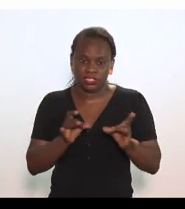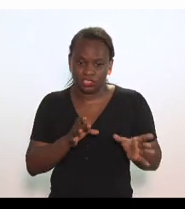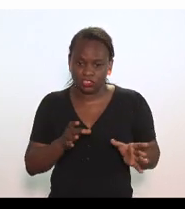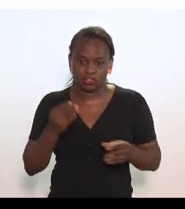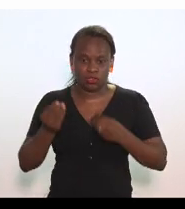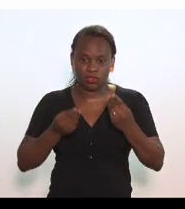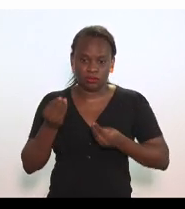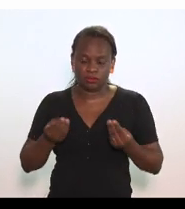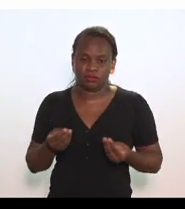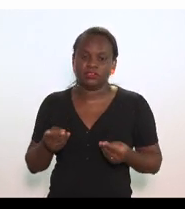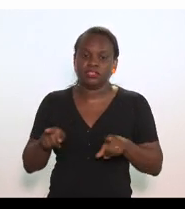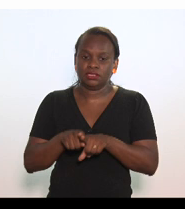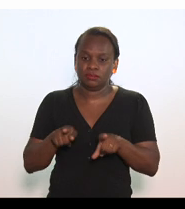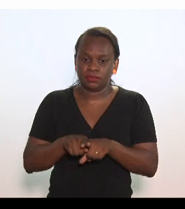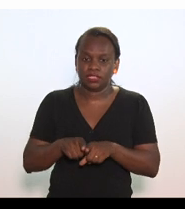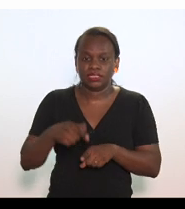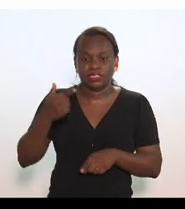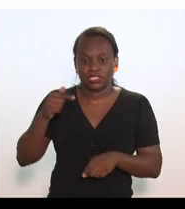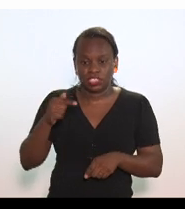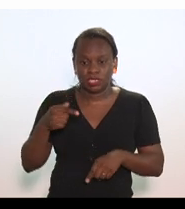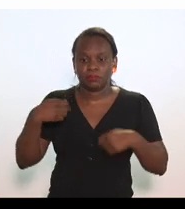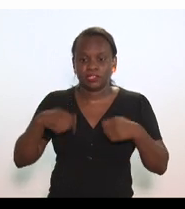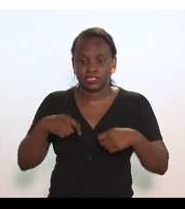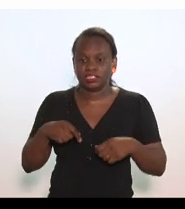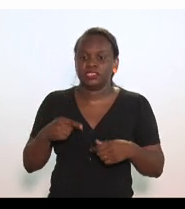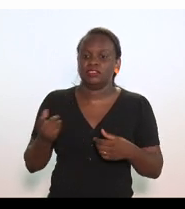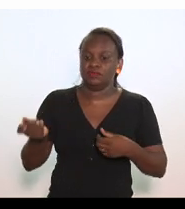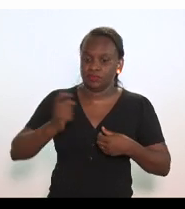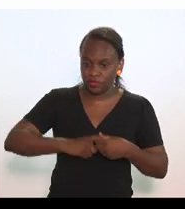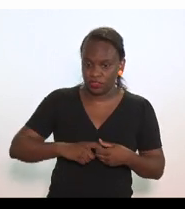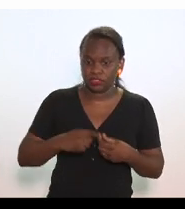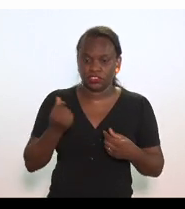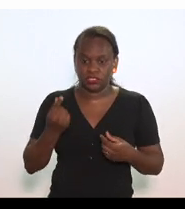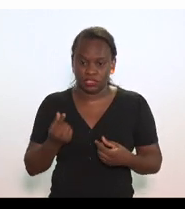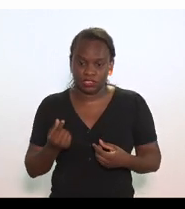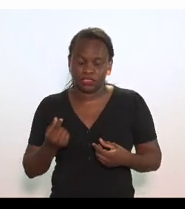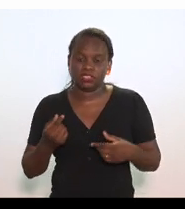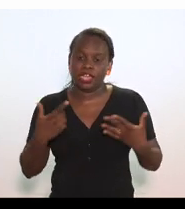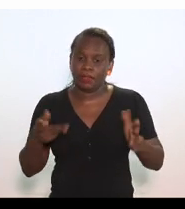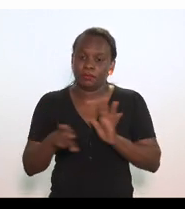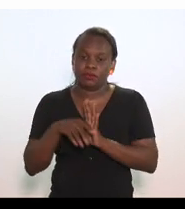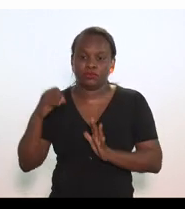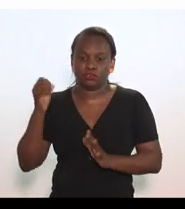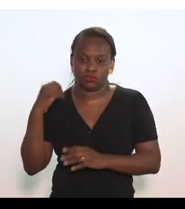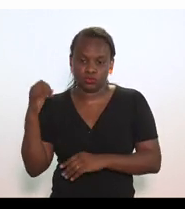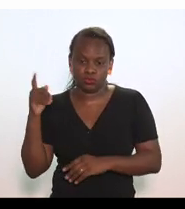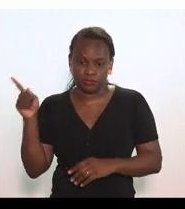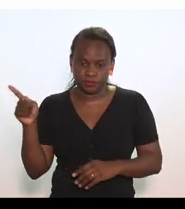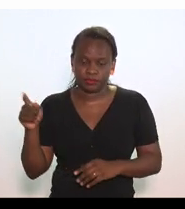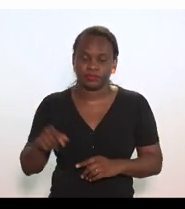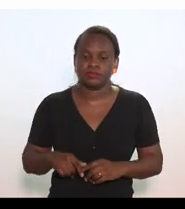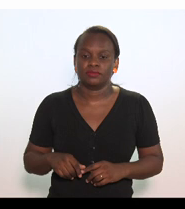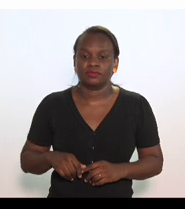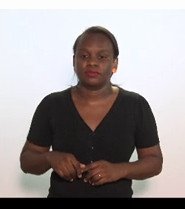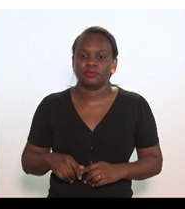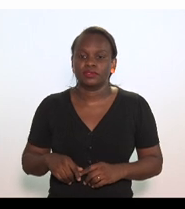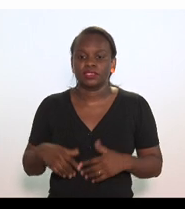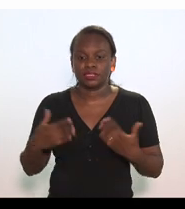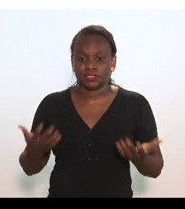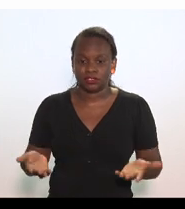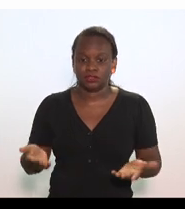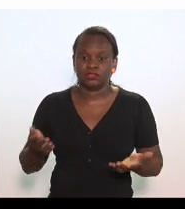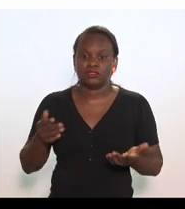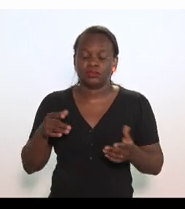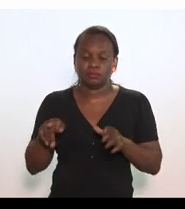vende também a R$7, ele tem que estornar esse crédito, parte desse crédito que vem do Sul. Então, no caso